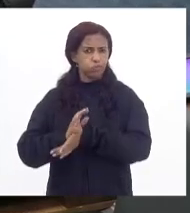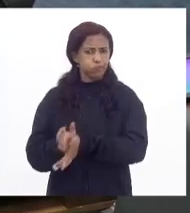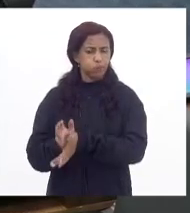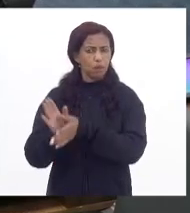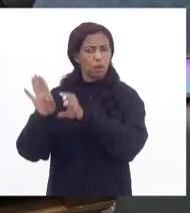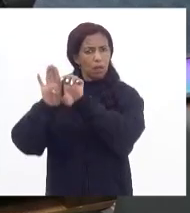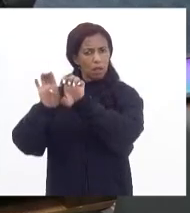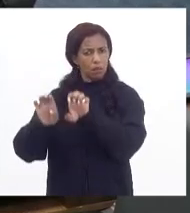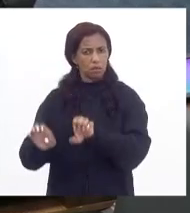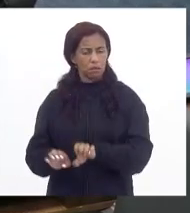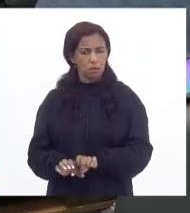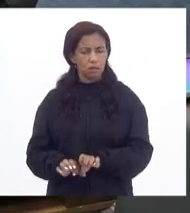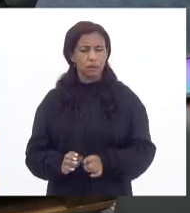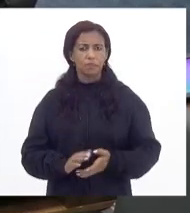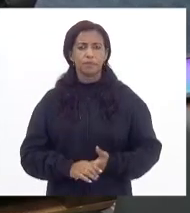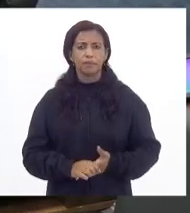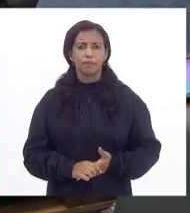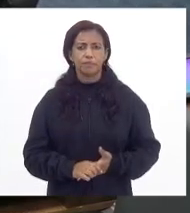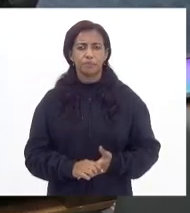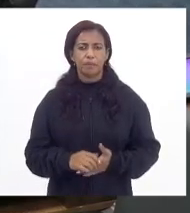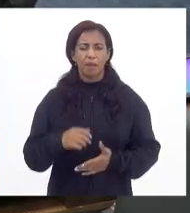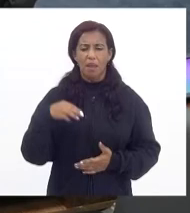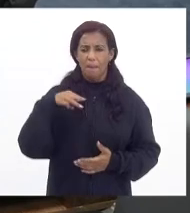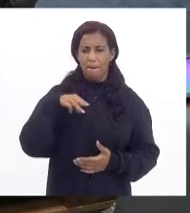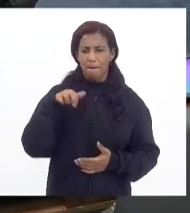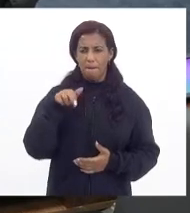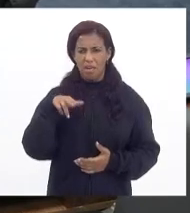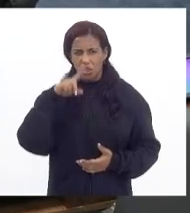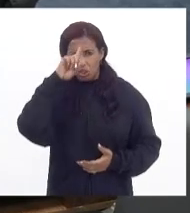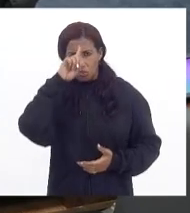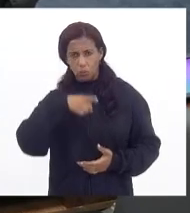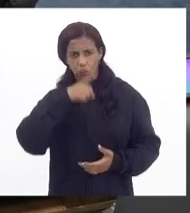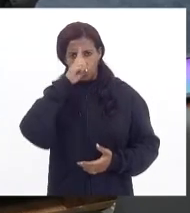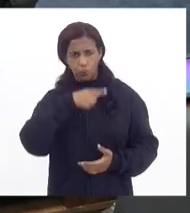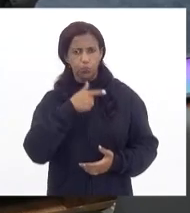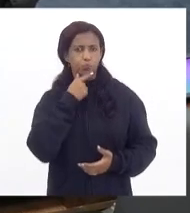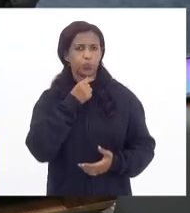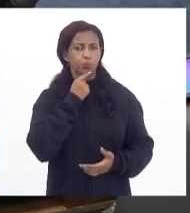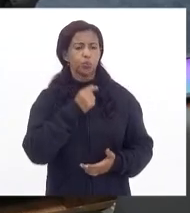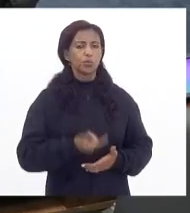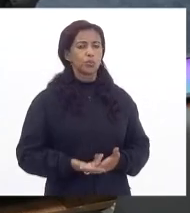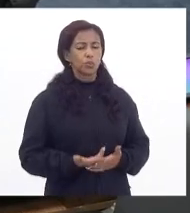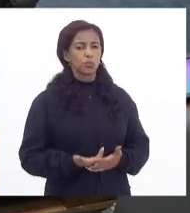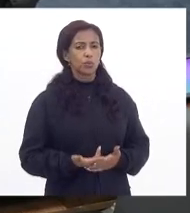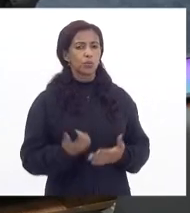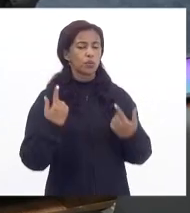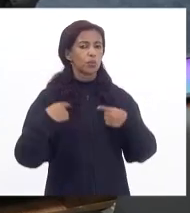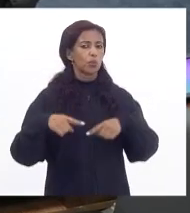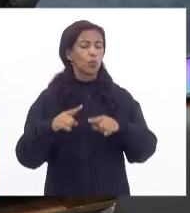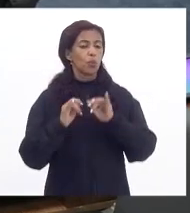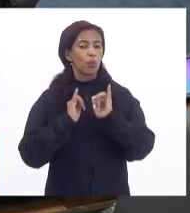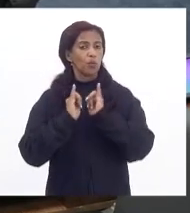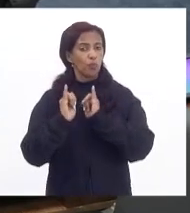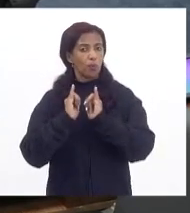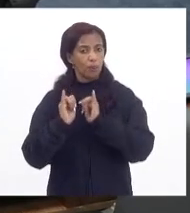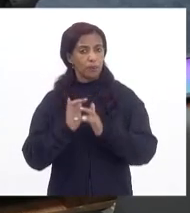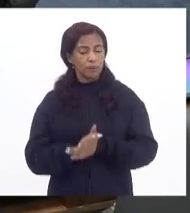estrutural, o machismo estrutural, você contrapõe com informação,